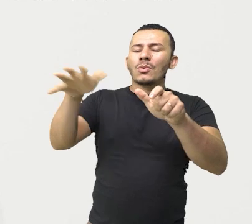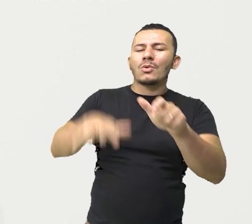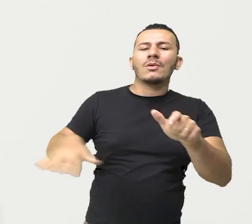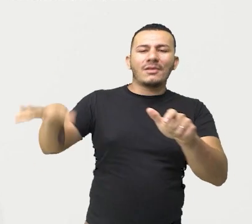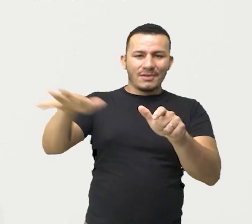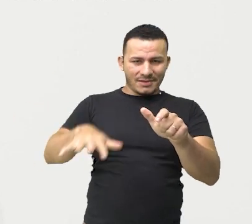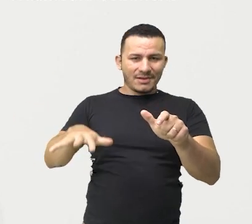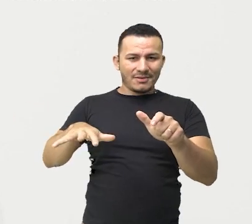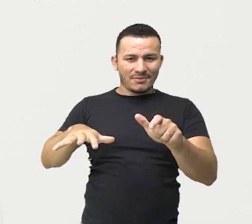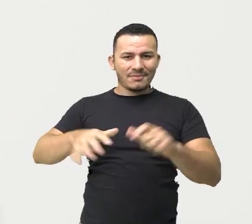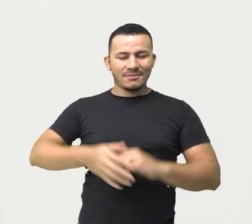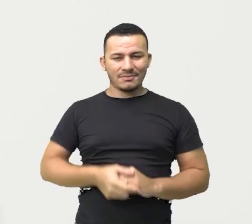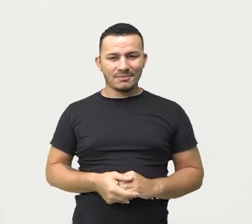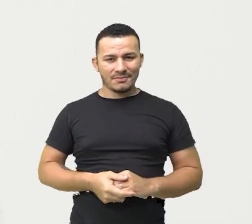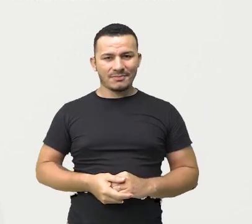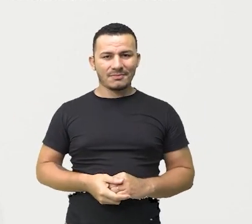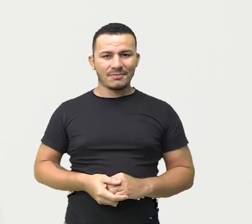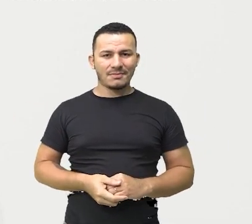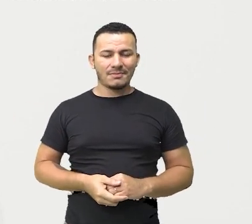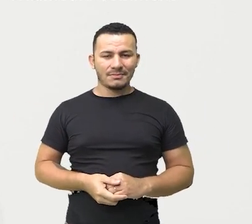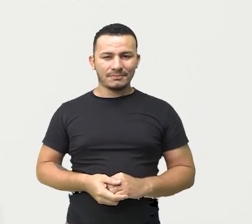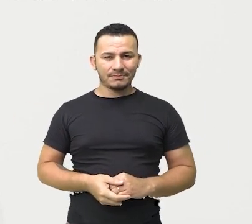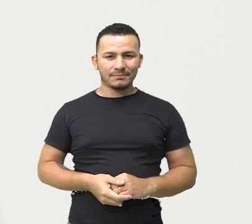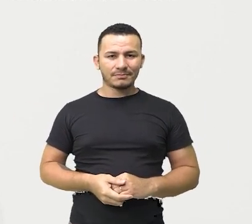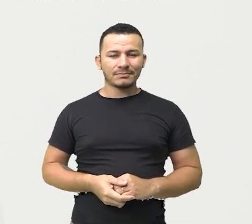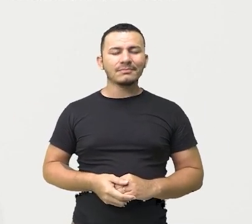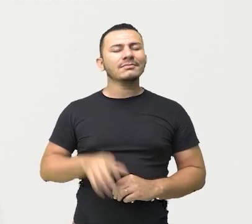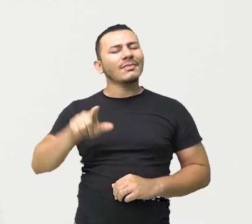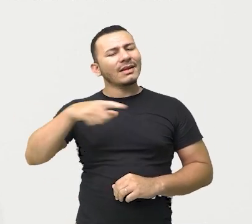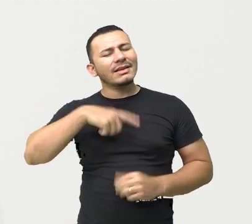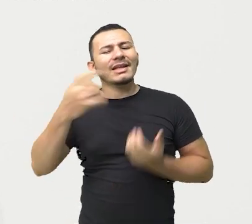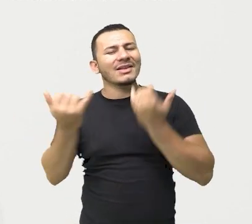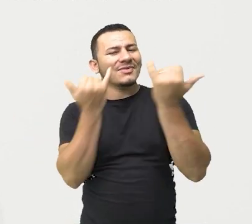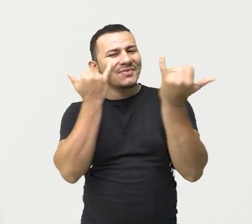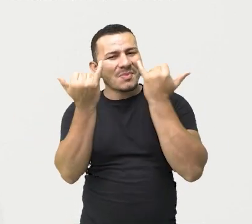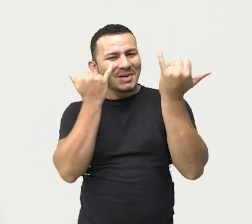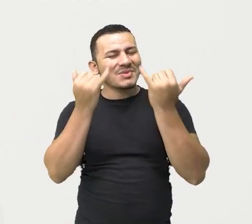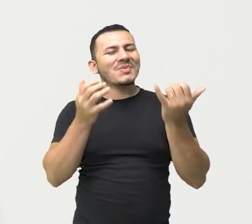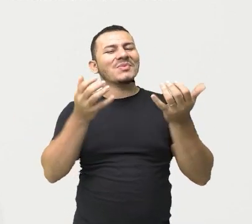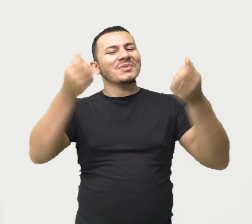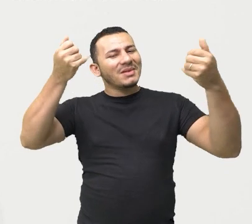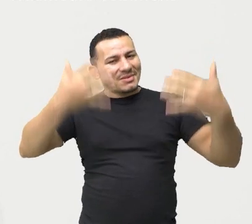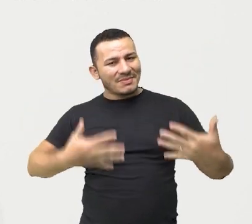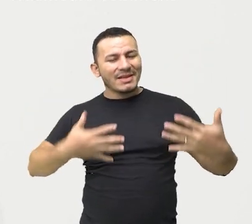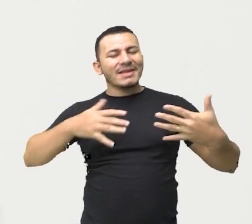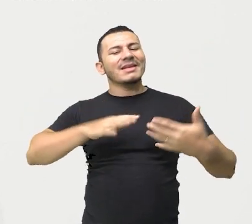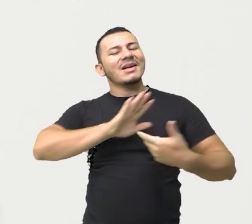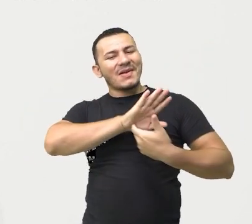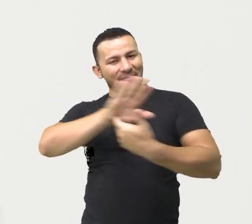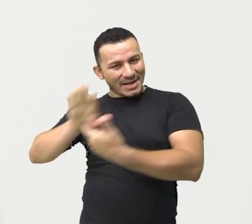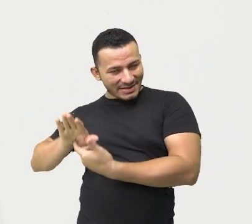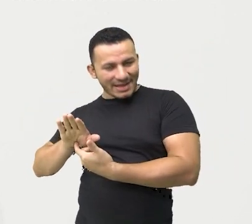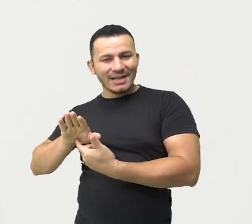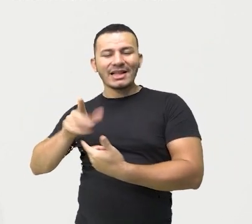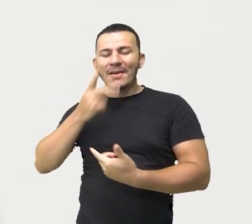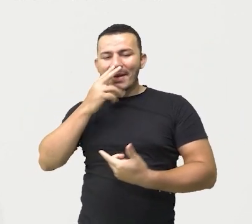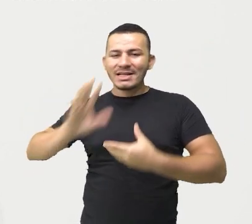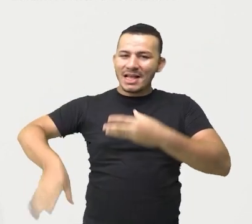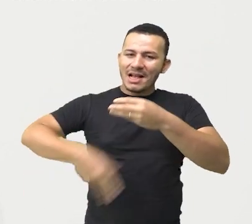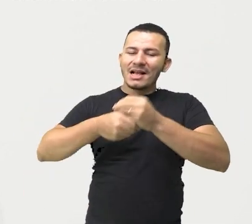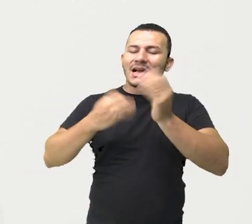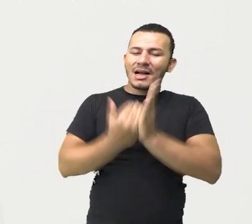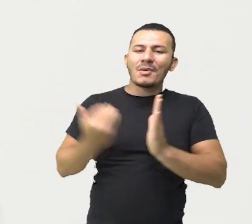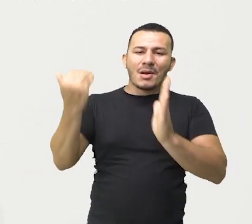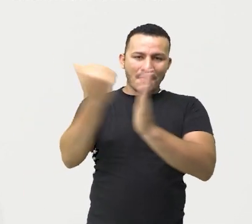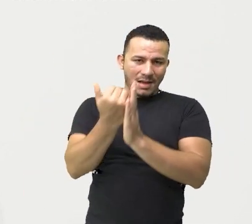primeiro, foi Pedro Álvares Cabral. Então, observe que são informações que ele está expondo, apresentando, algo a mais do